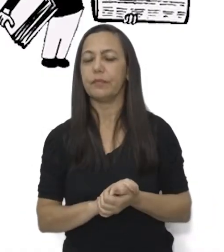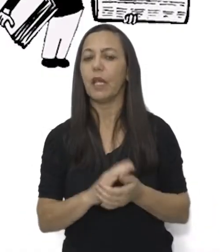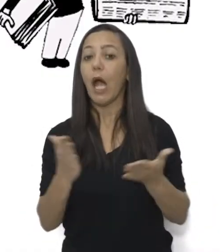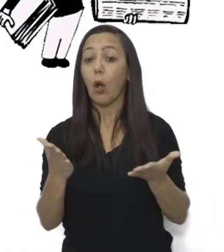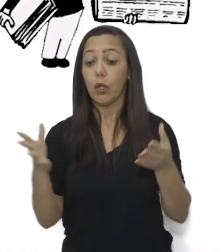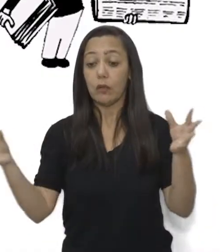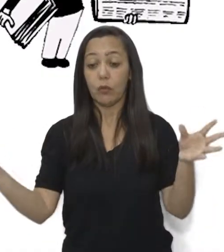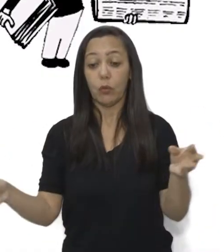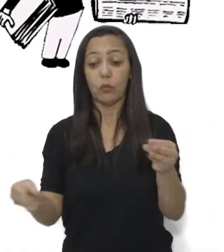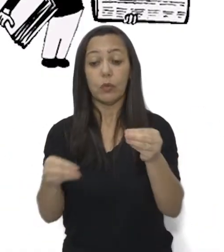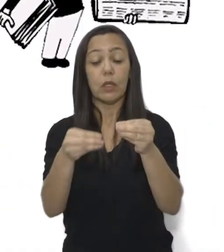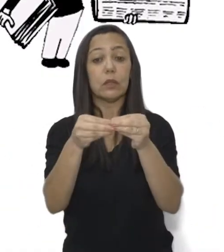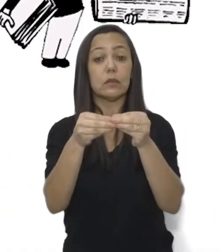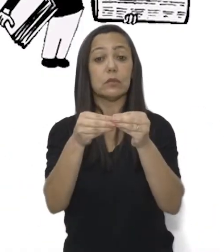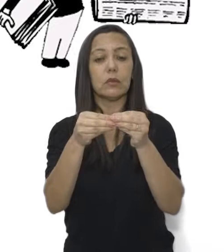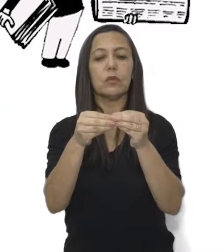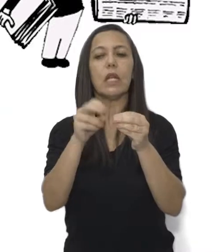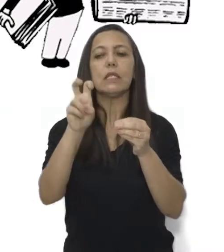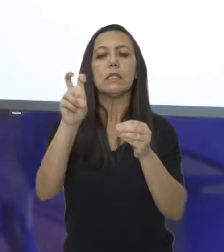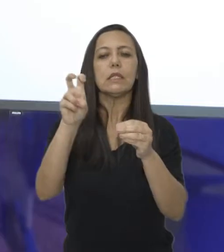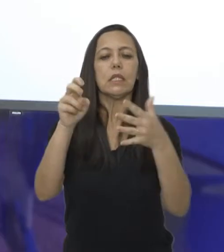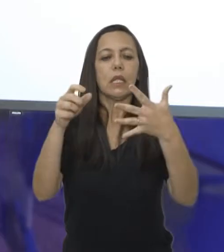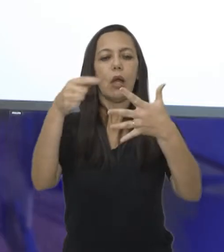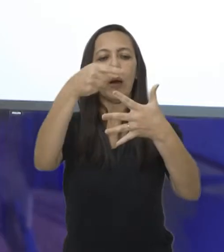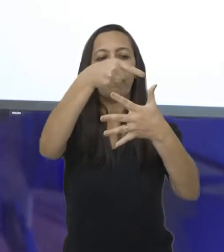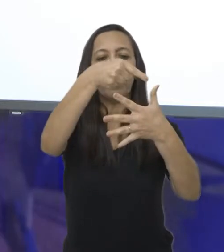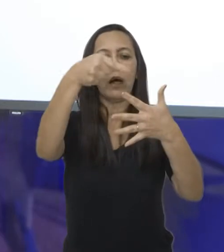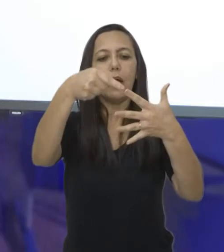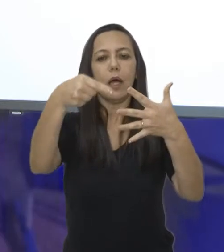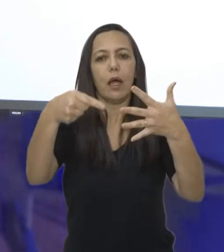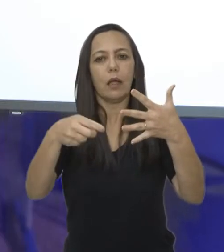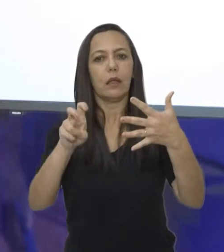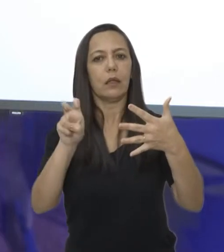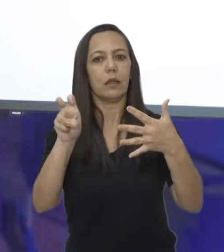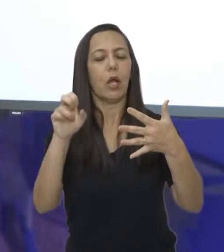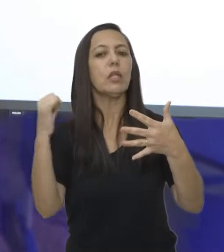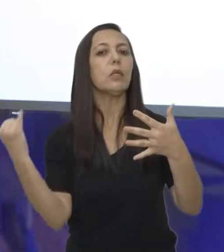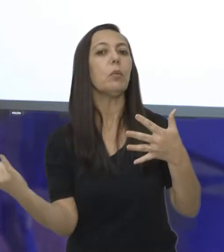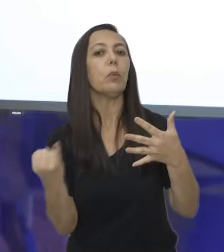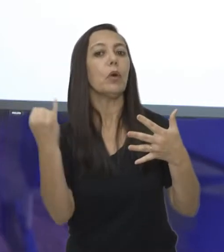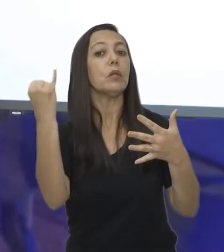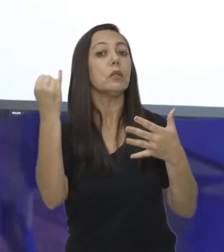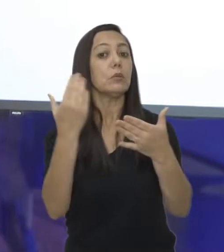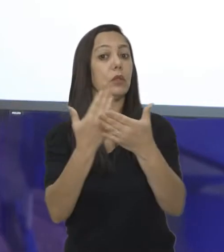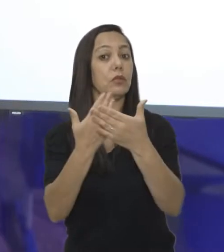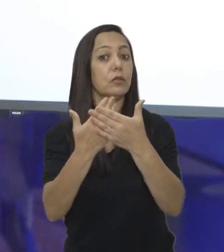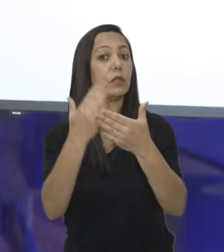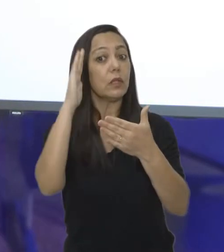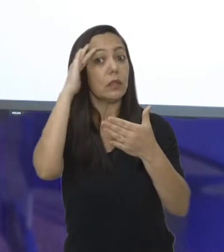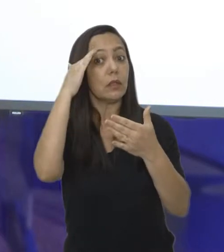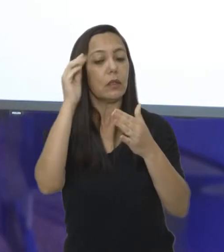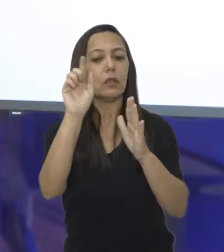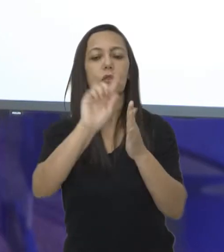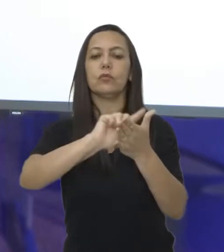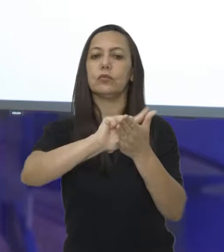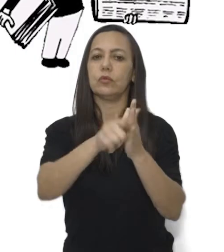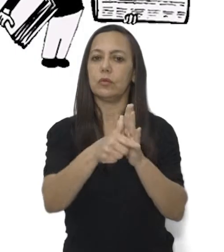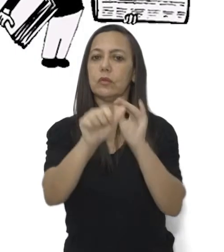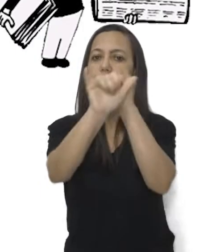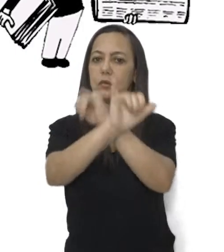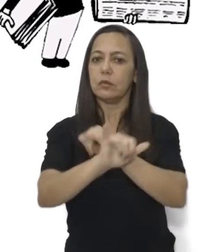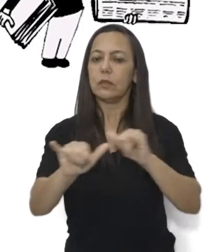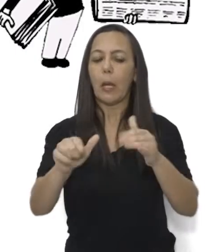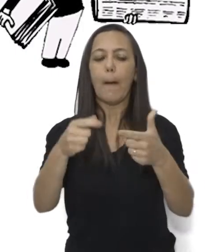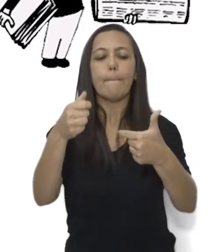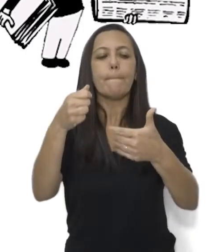sintetizar para vocês cinco topos que são importantíssimos para a gente ter um estudo desse gênero notícia. Vamos lá,